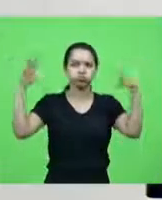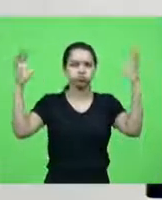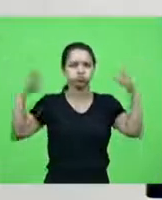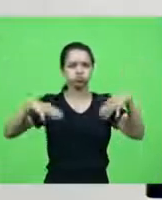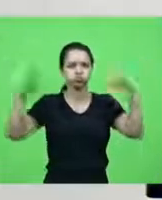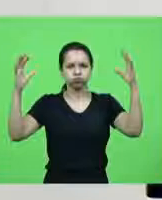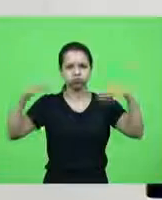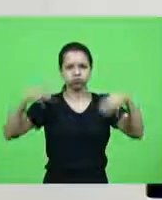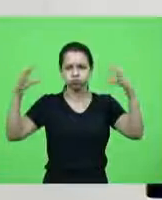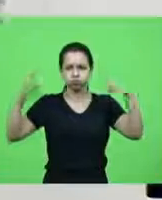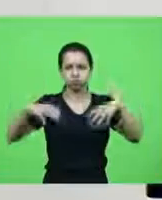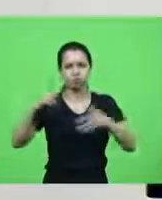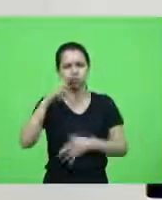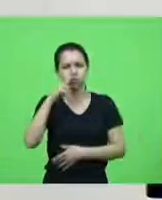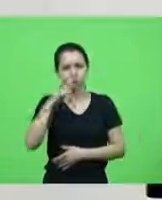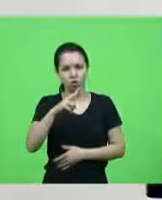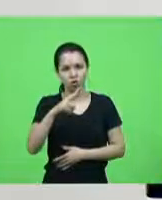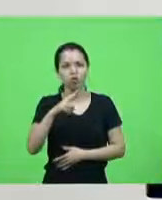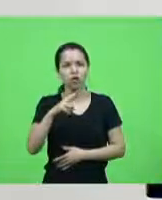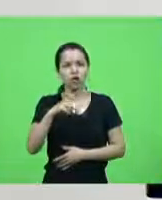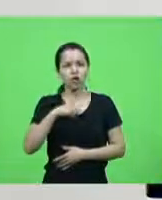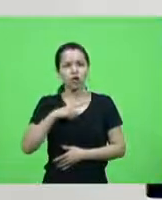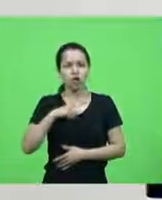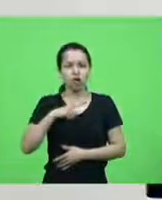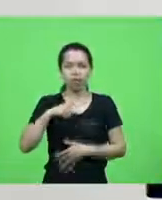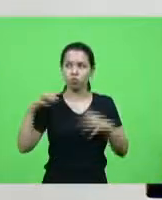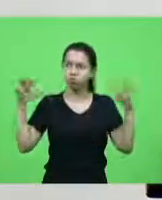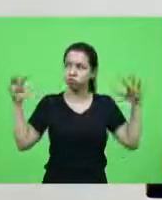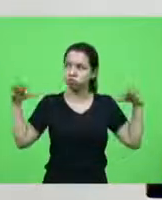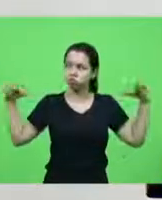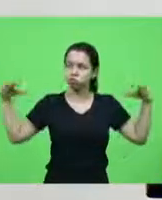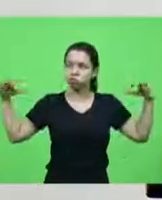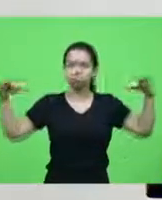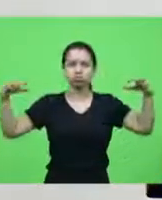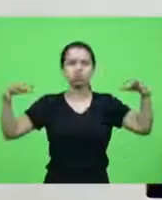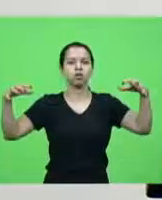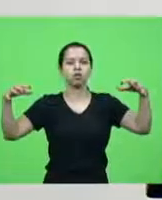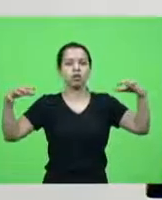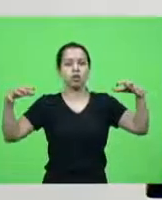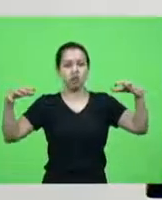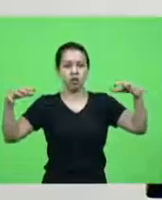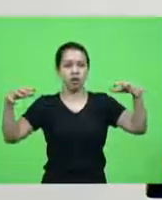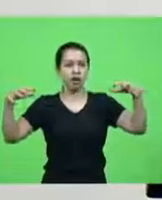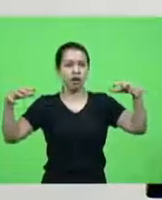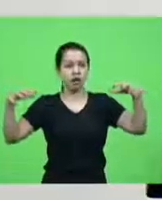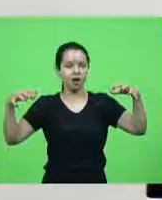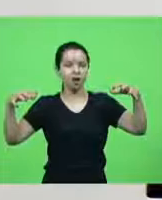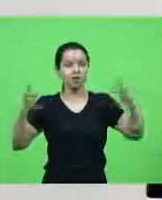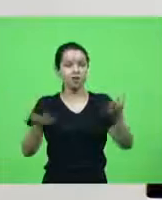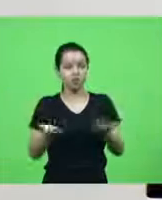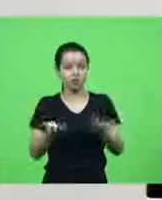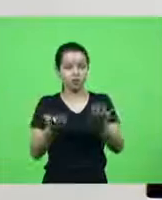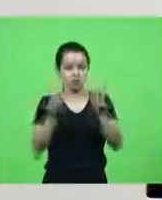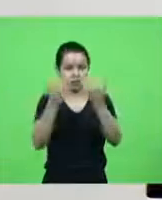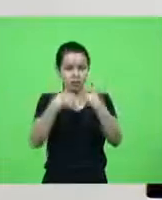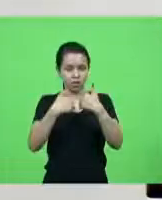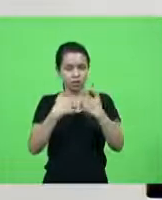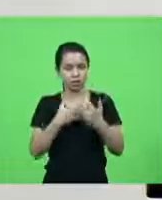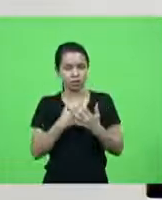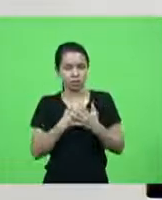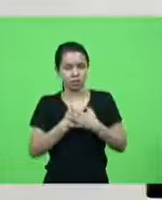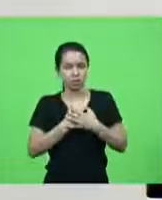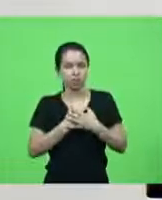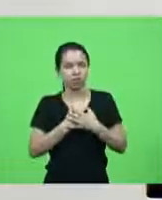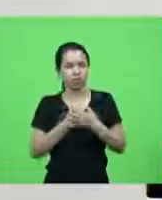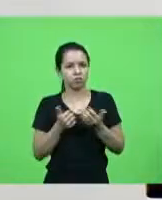veio e tinha uma tempestade à minha volta e maior que a tempestade à minha volta era a tempestade dentro do meu emocional que eu fiquei